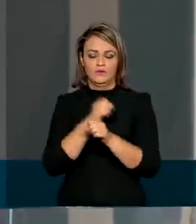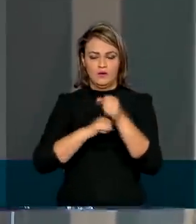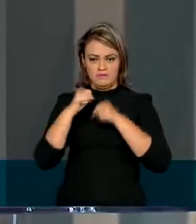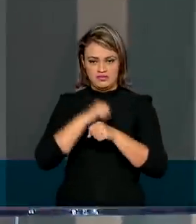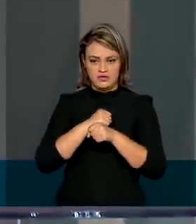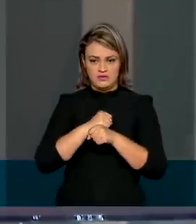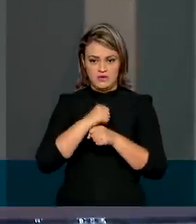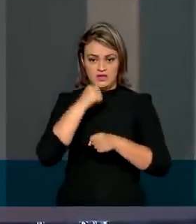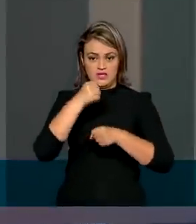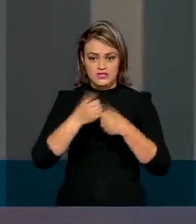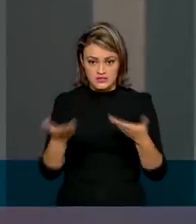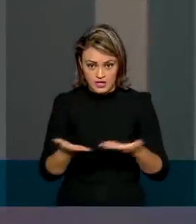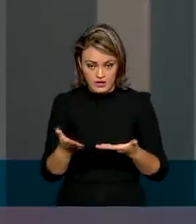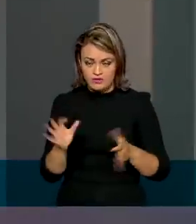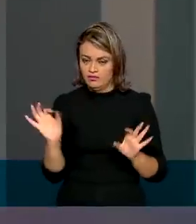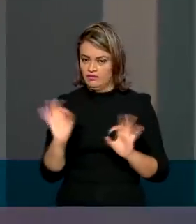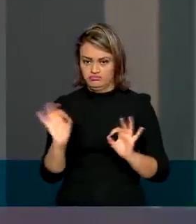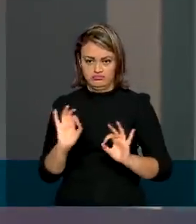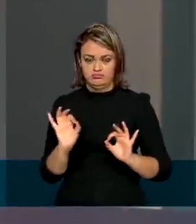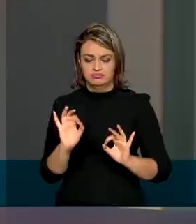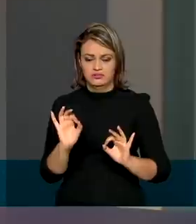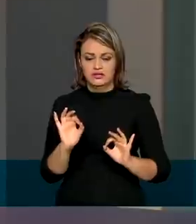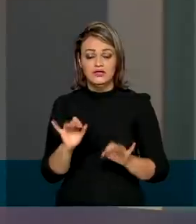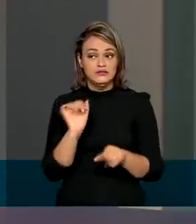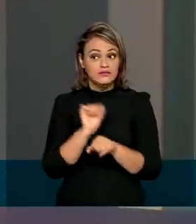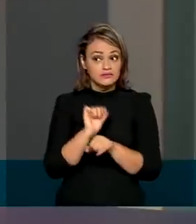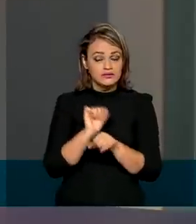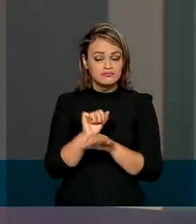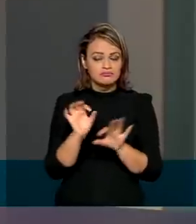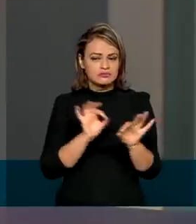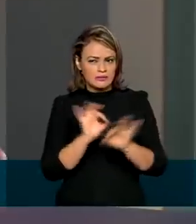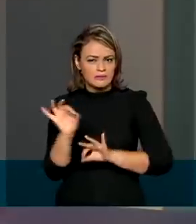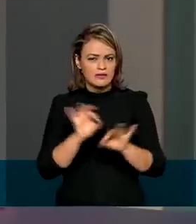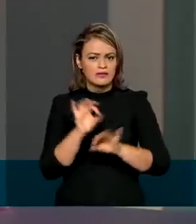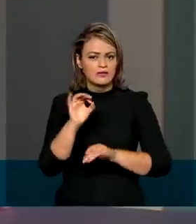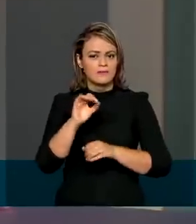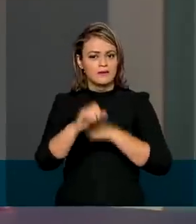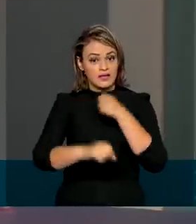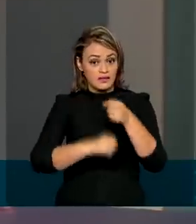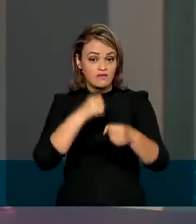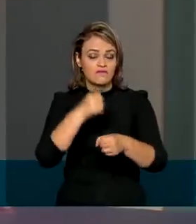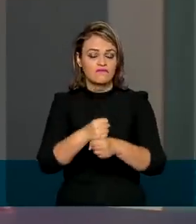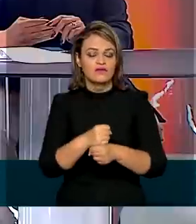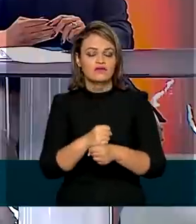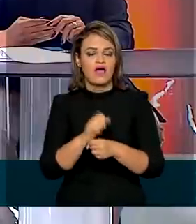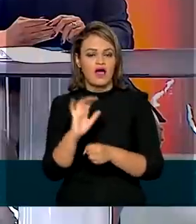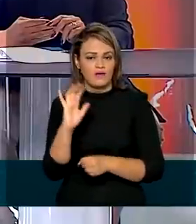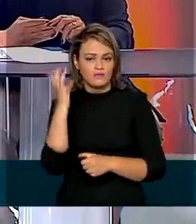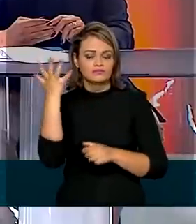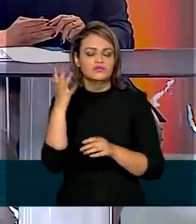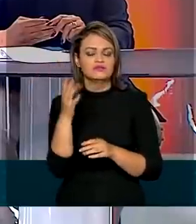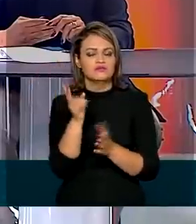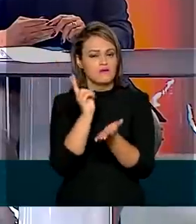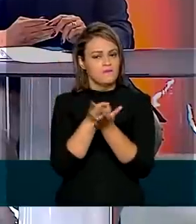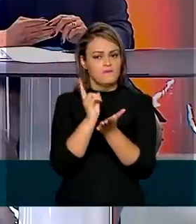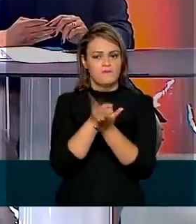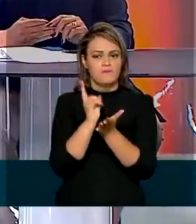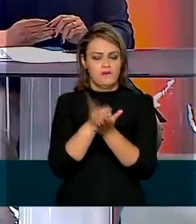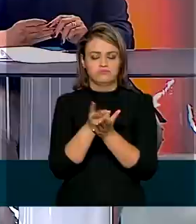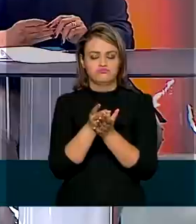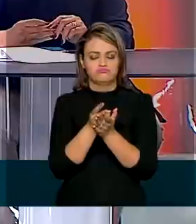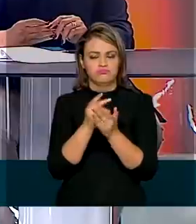como também no ano de 2021. E estamos trabalhando para que 2022 ocorra da mesma forma.